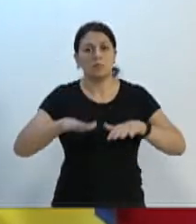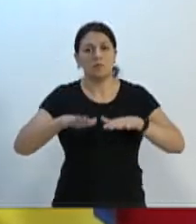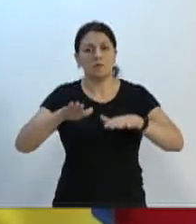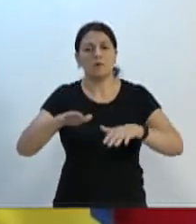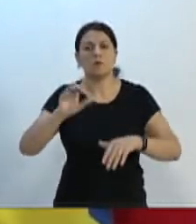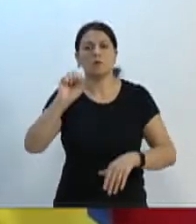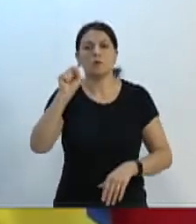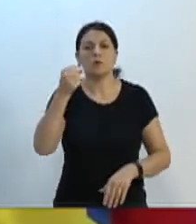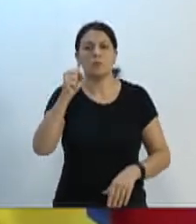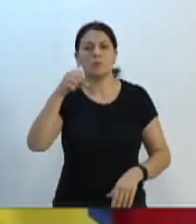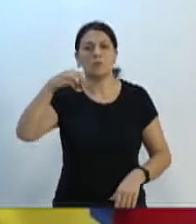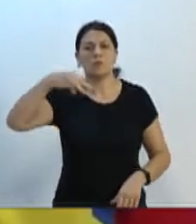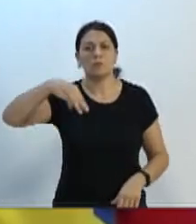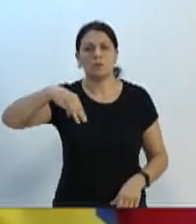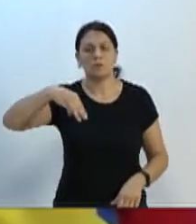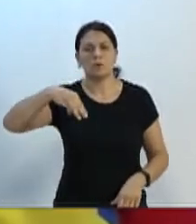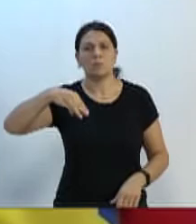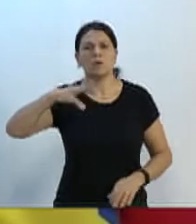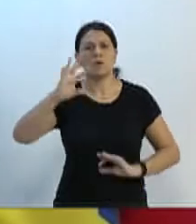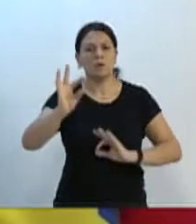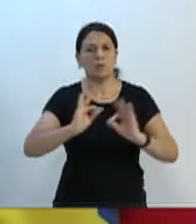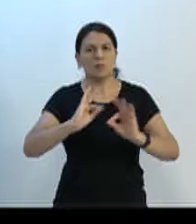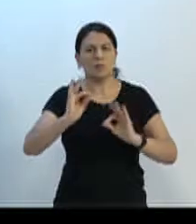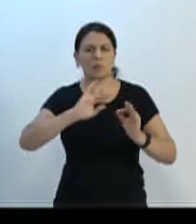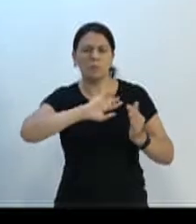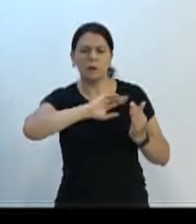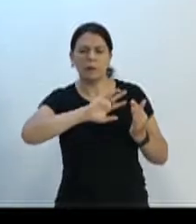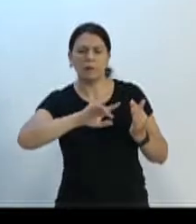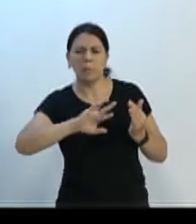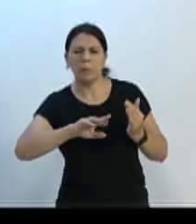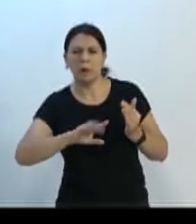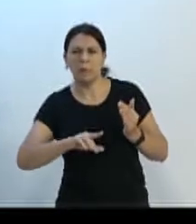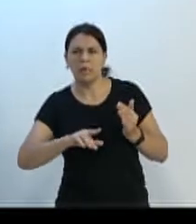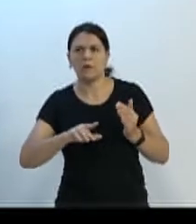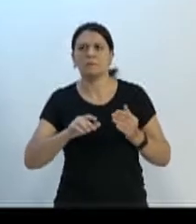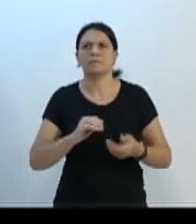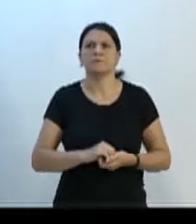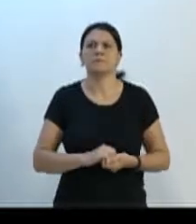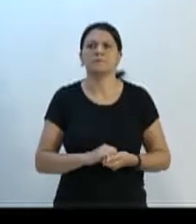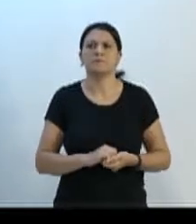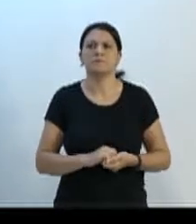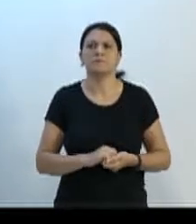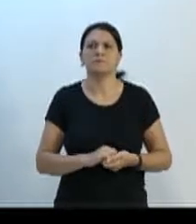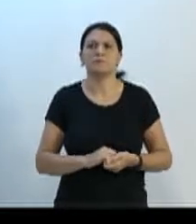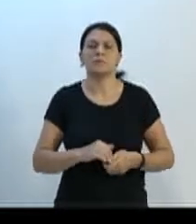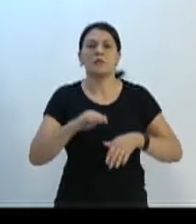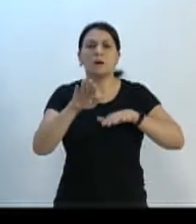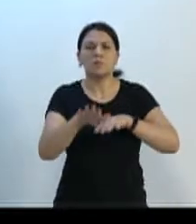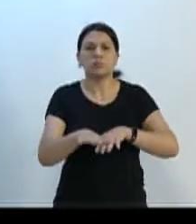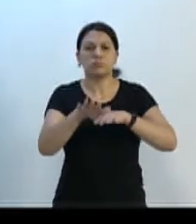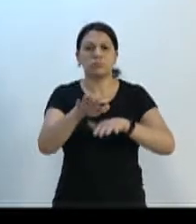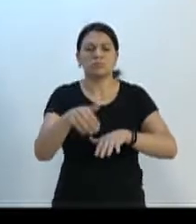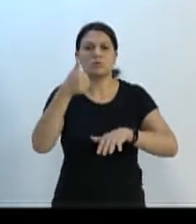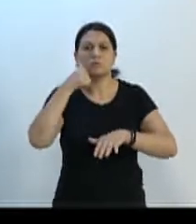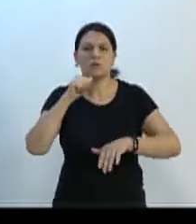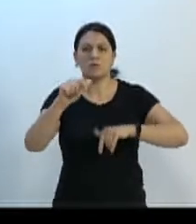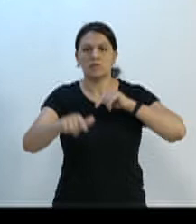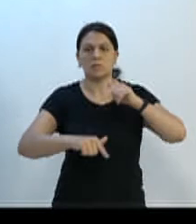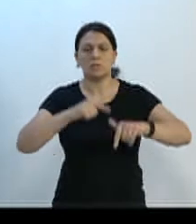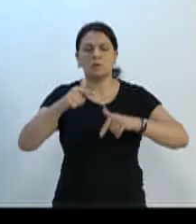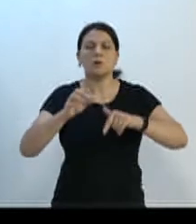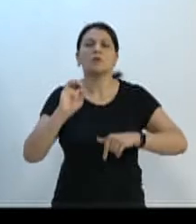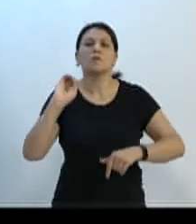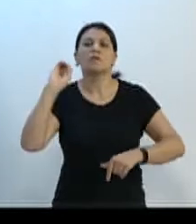organizou inúmeras atividades, entre elas a Marcha das Mulheres Trabalhadoras, que vai